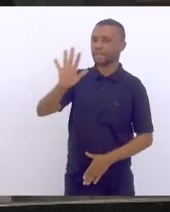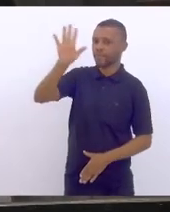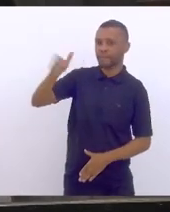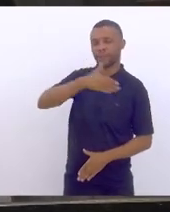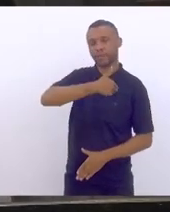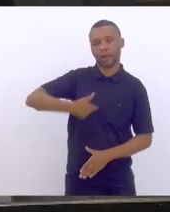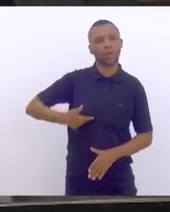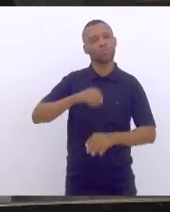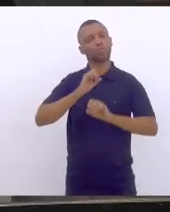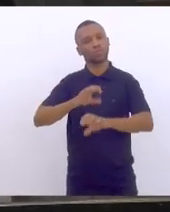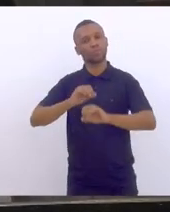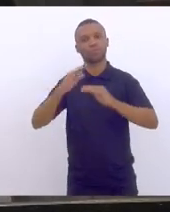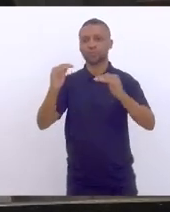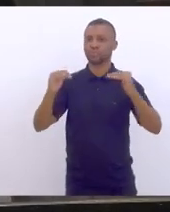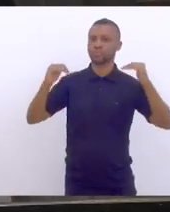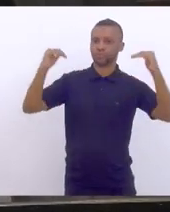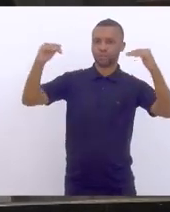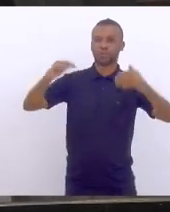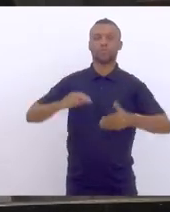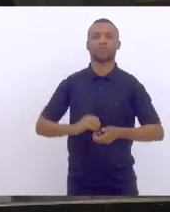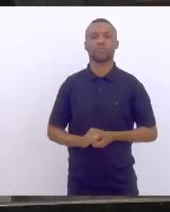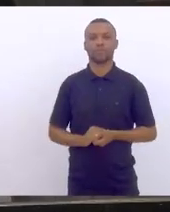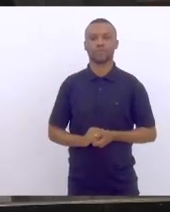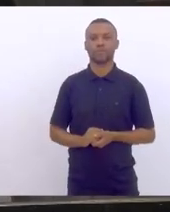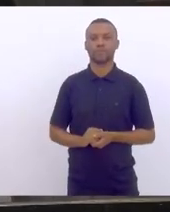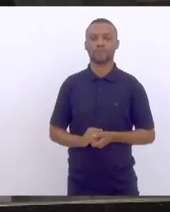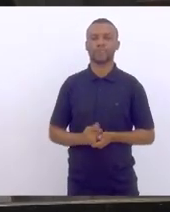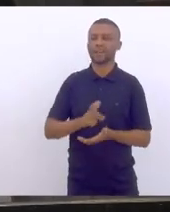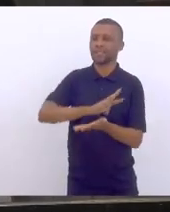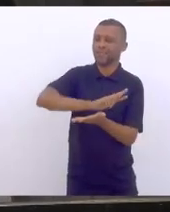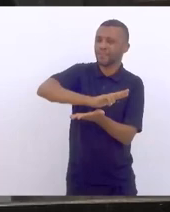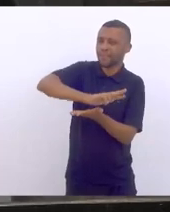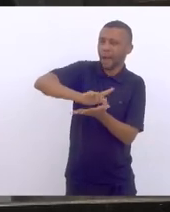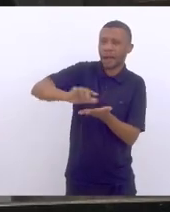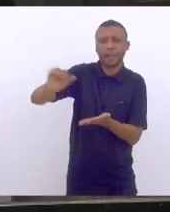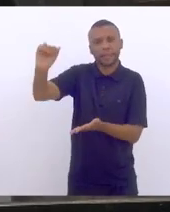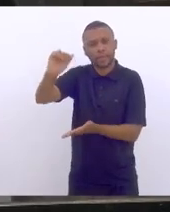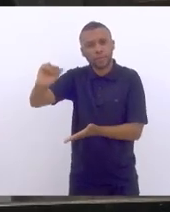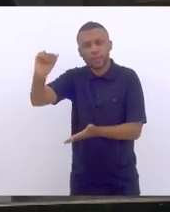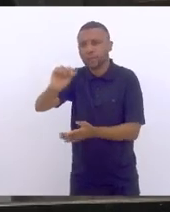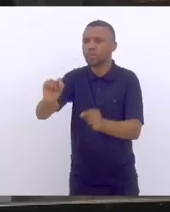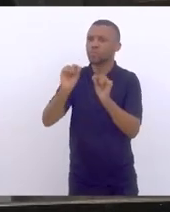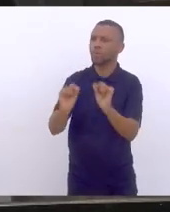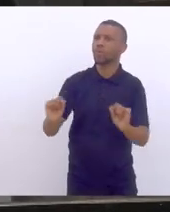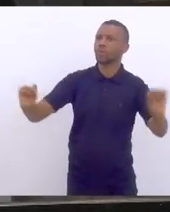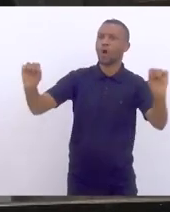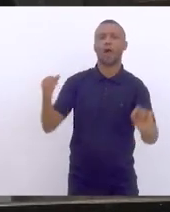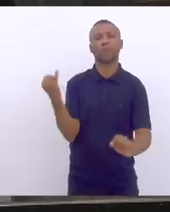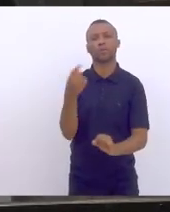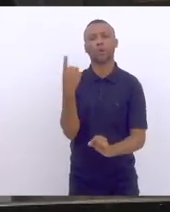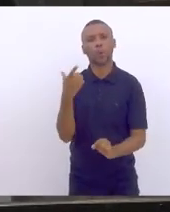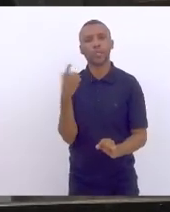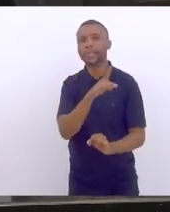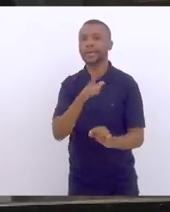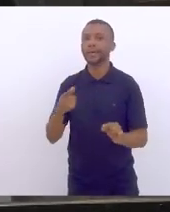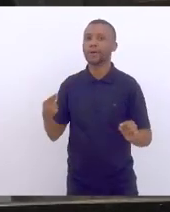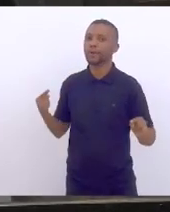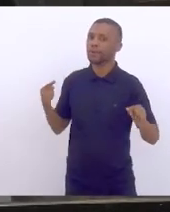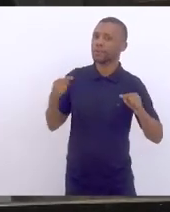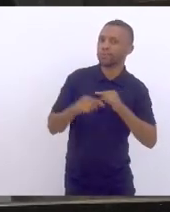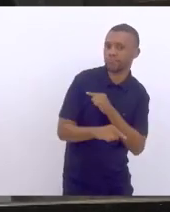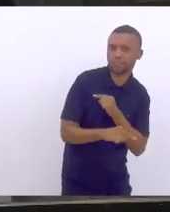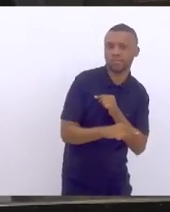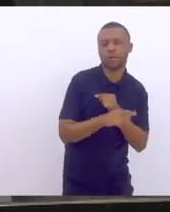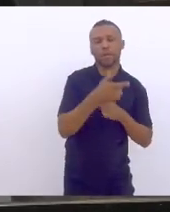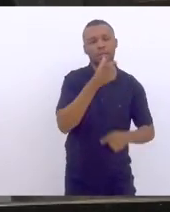Conselho Nacional das Fundações de Apoio à Pesquisa, o Confias, enfim, é muito importante que a gente consiga barrar mais este ataque